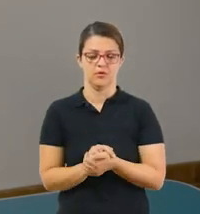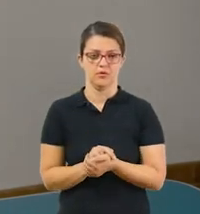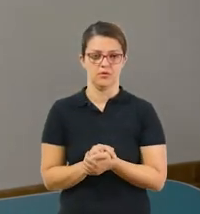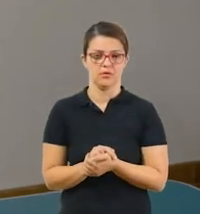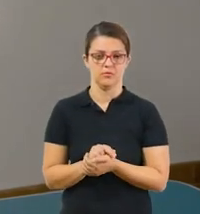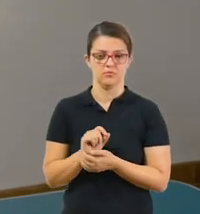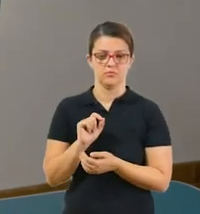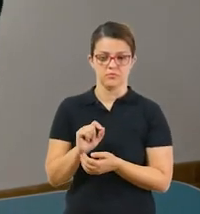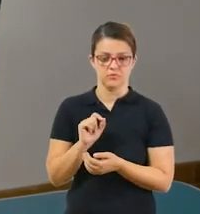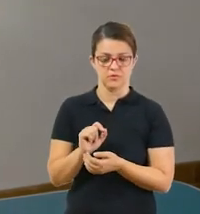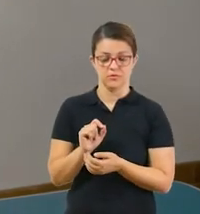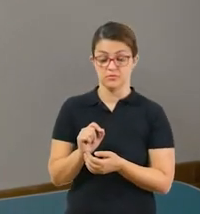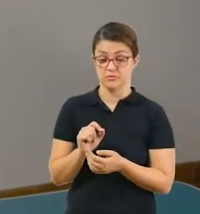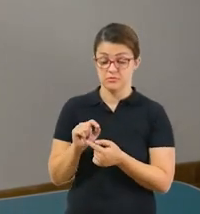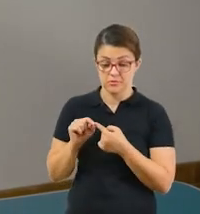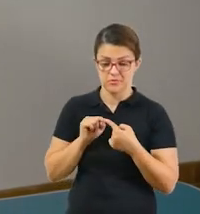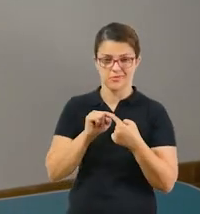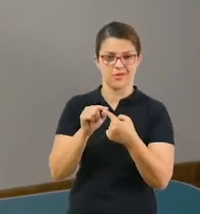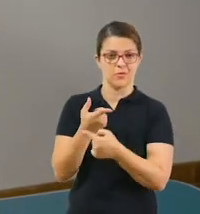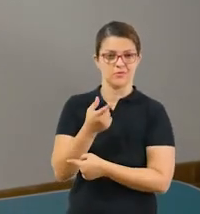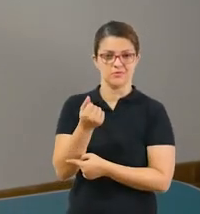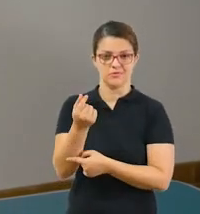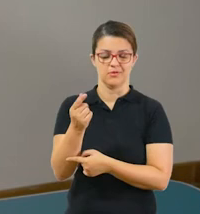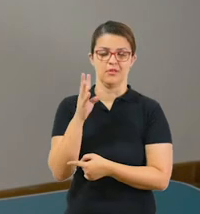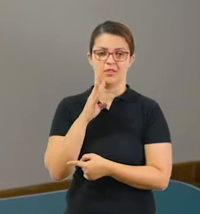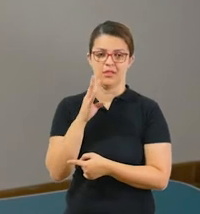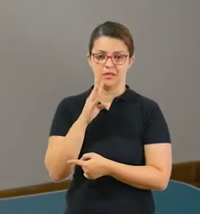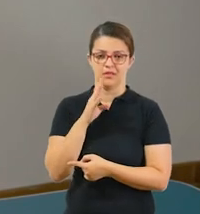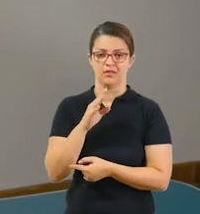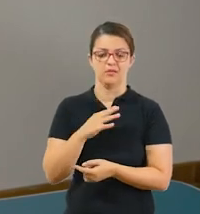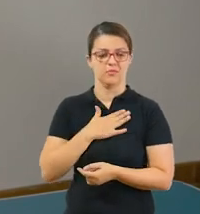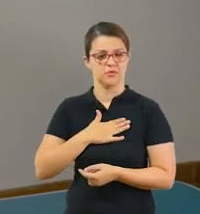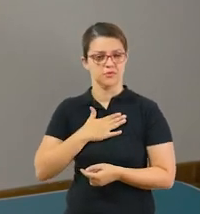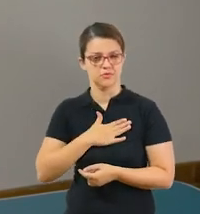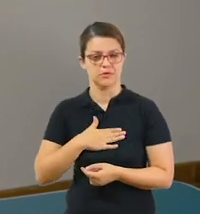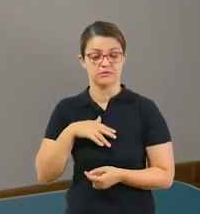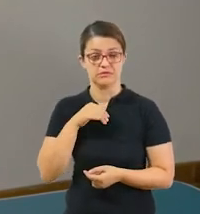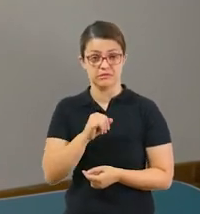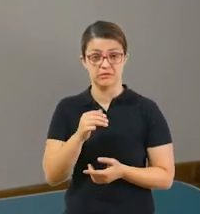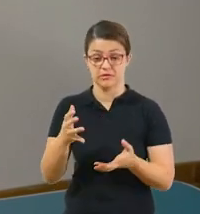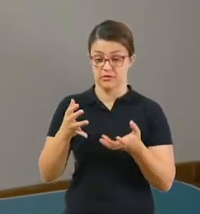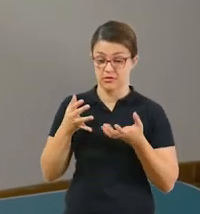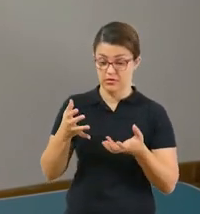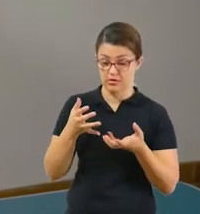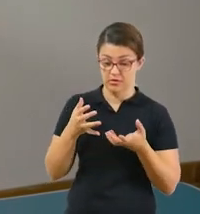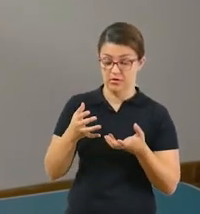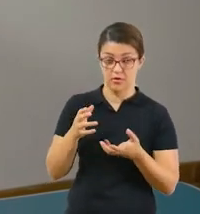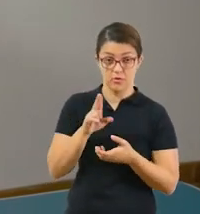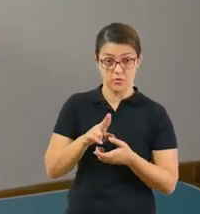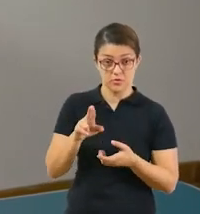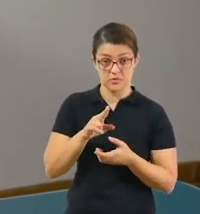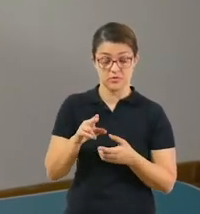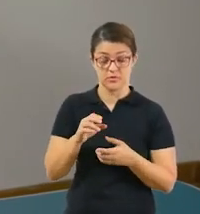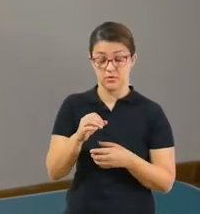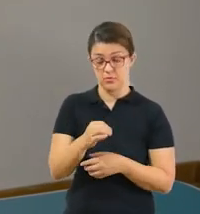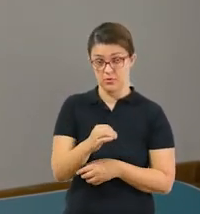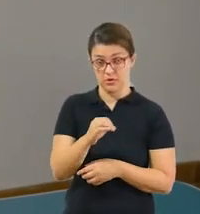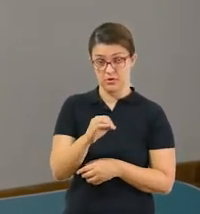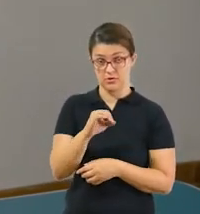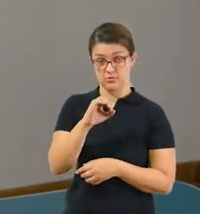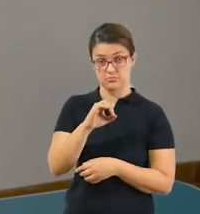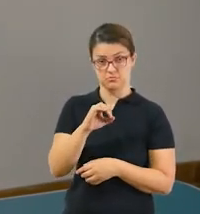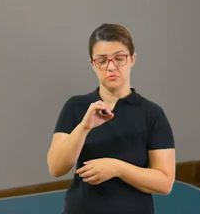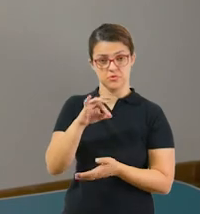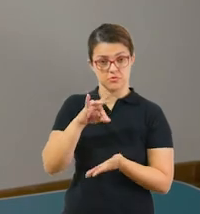cada atividade vai relacionar ao dinheiro. Então é muito legal, é muito prazeroso. Se você até quiser utilizar a moeda de verdade, o